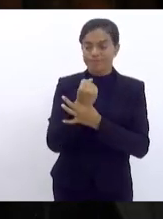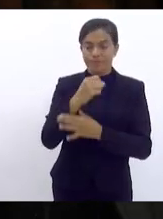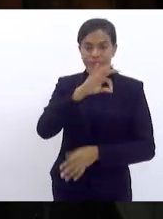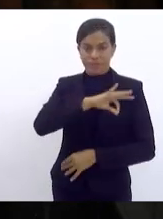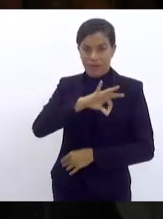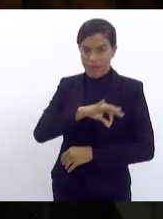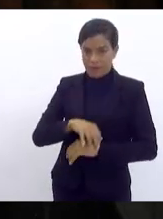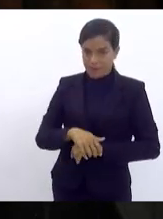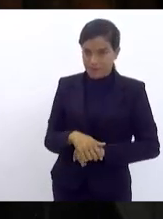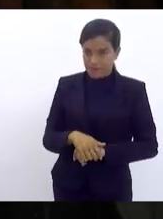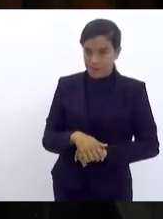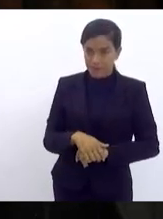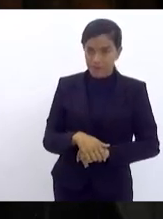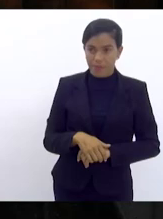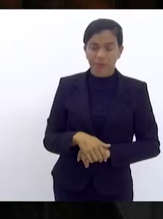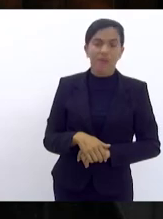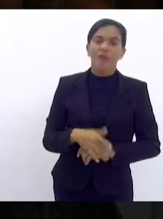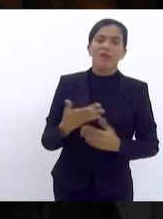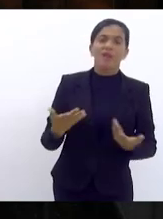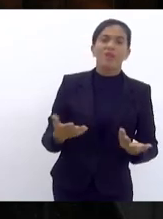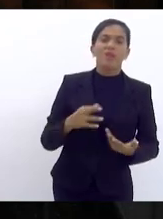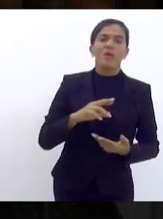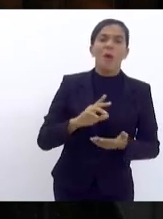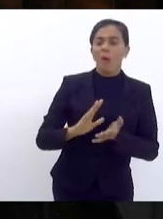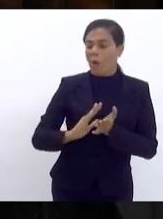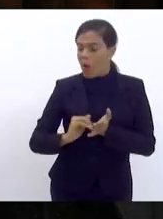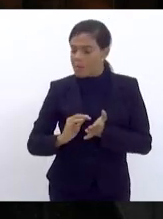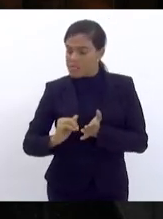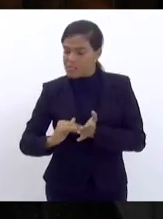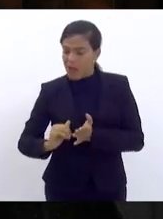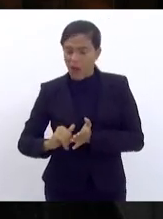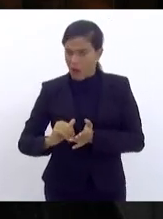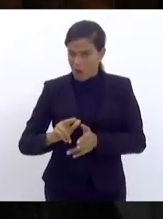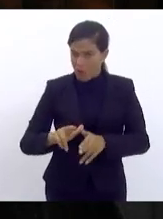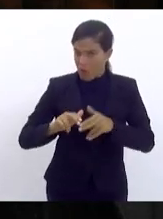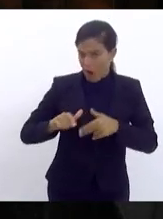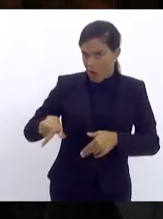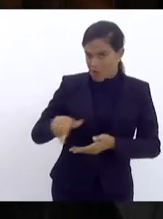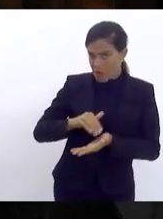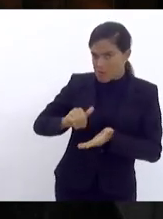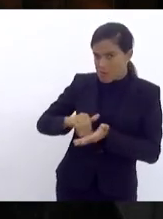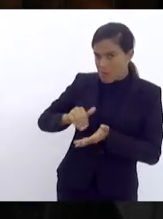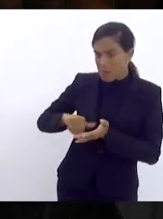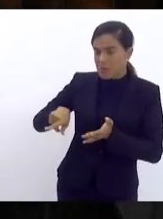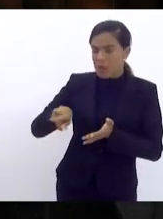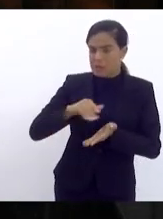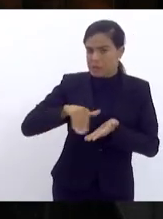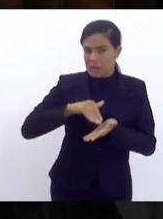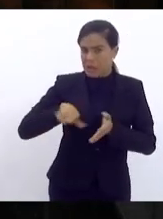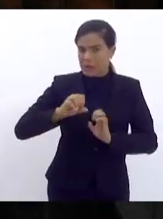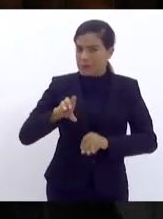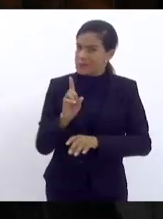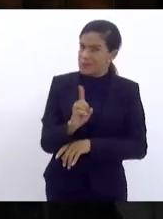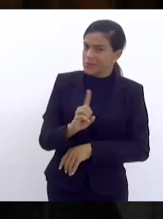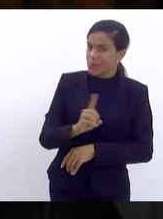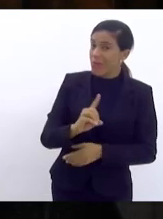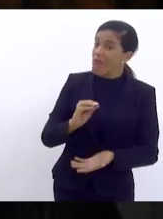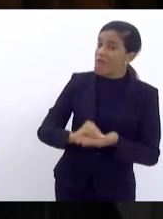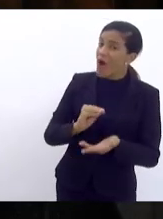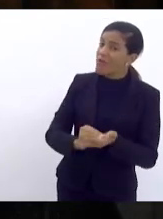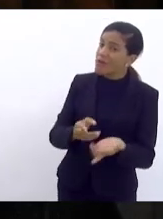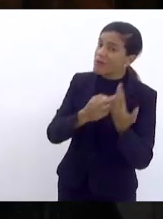e não por inércia ou omissão da Secretaria de Educação e sim por falta de compromisso por